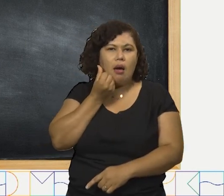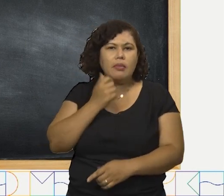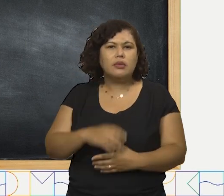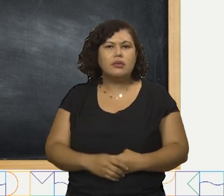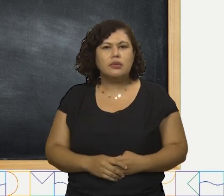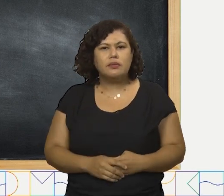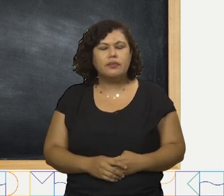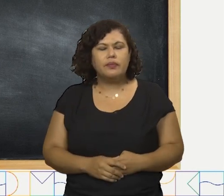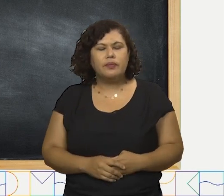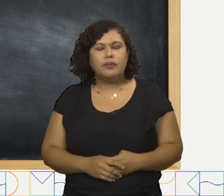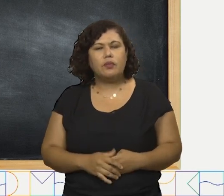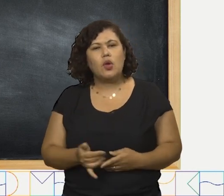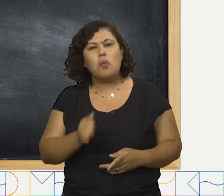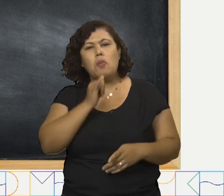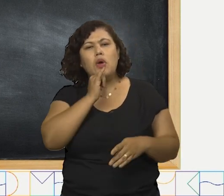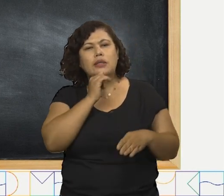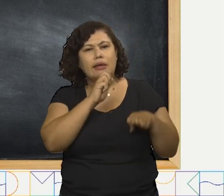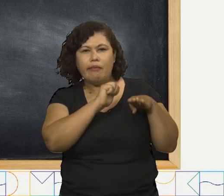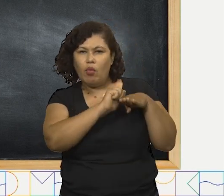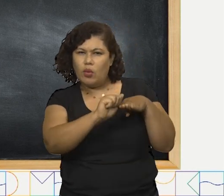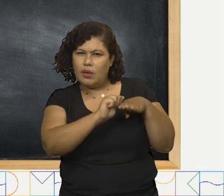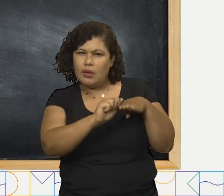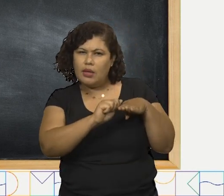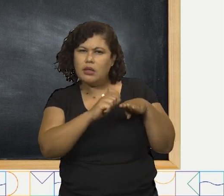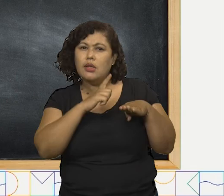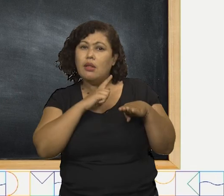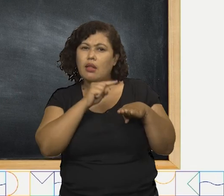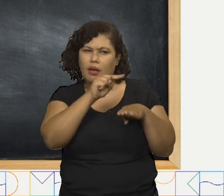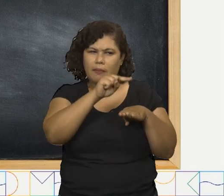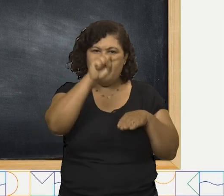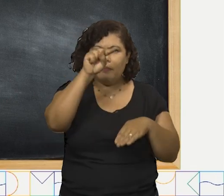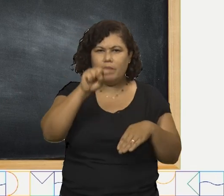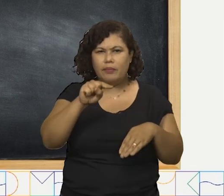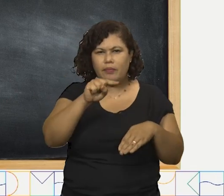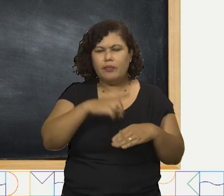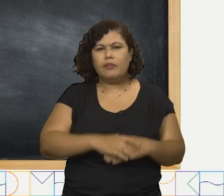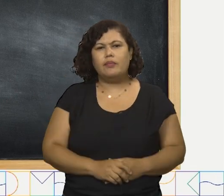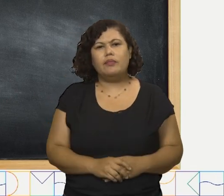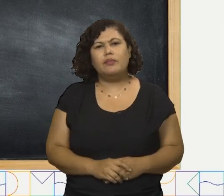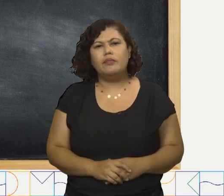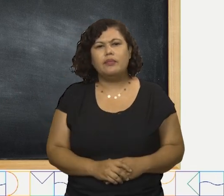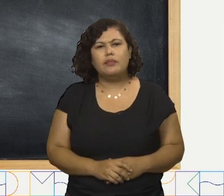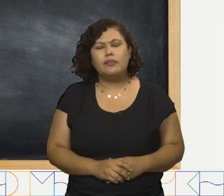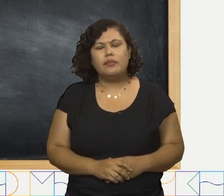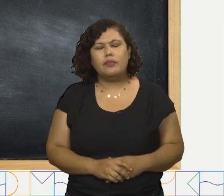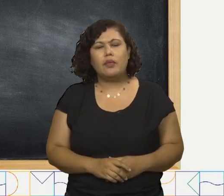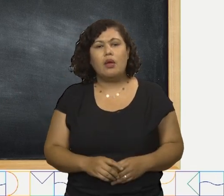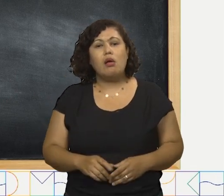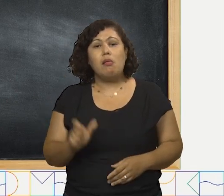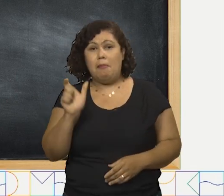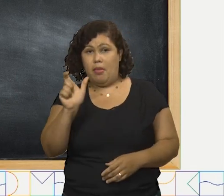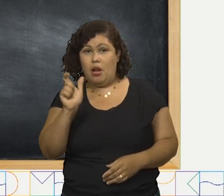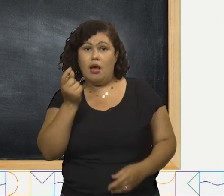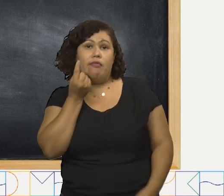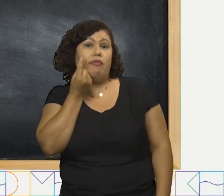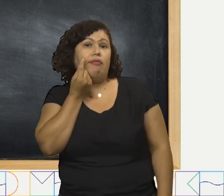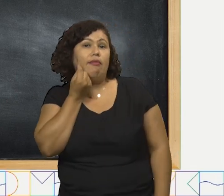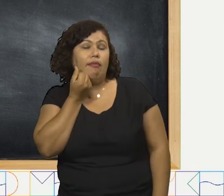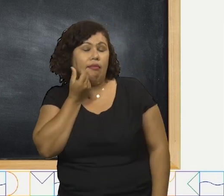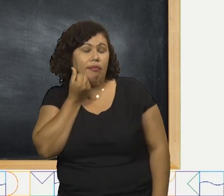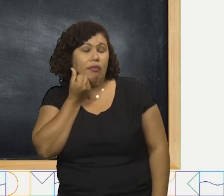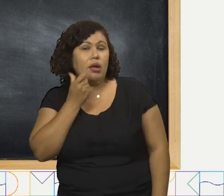palavra tênis, recebe o acento circunflexo. E na palavra lápis,